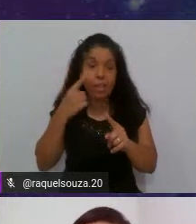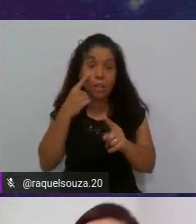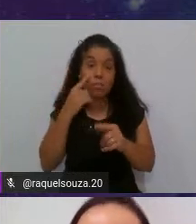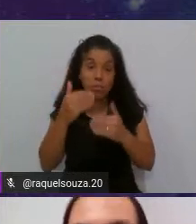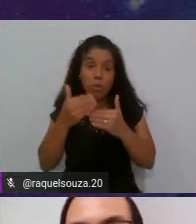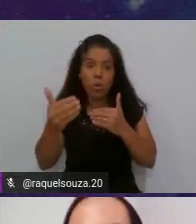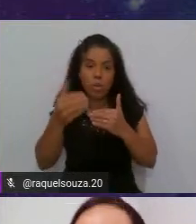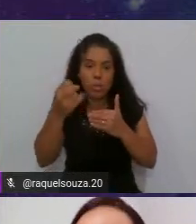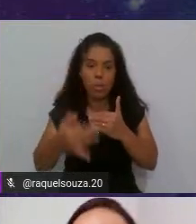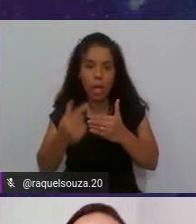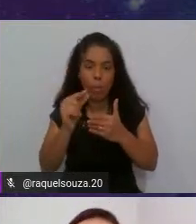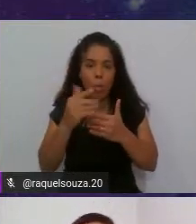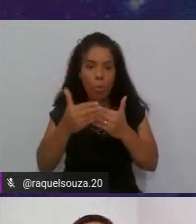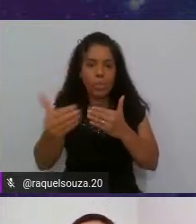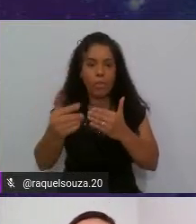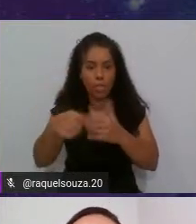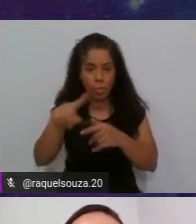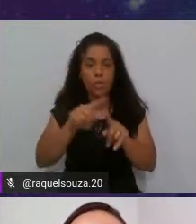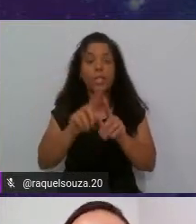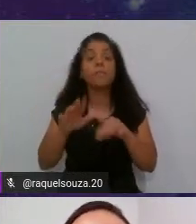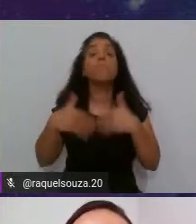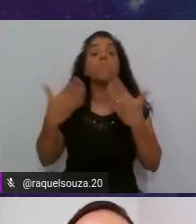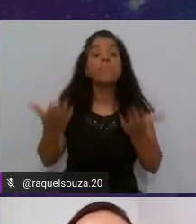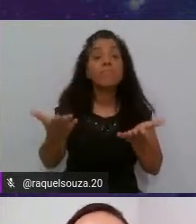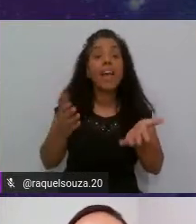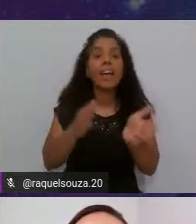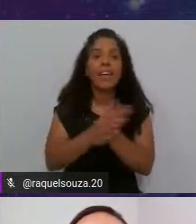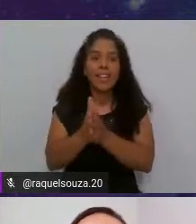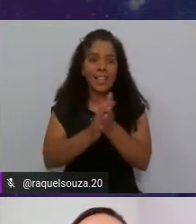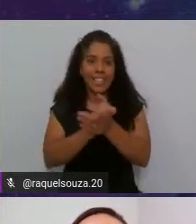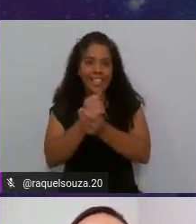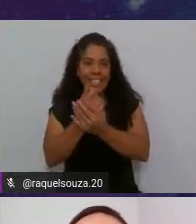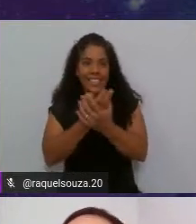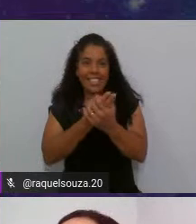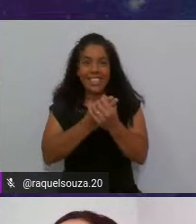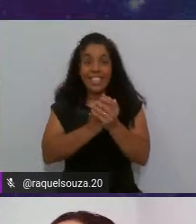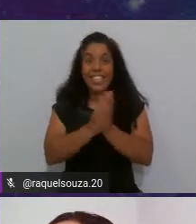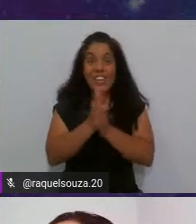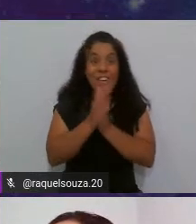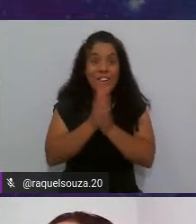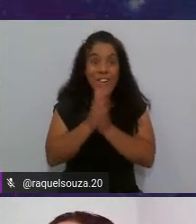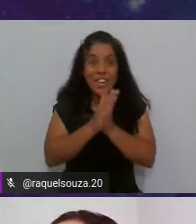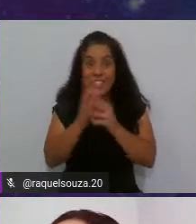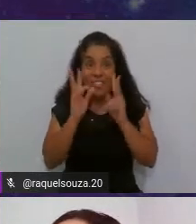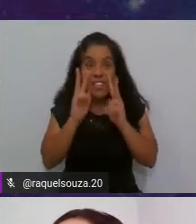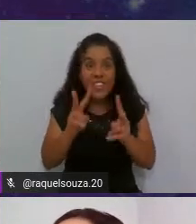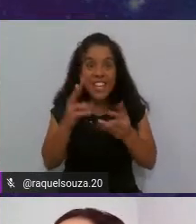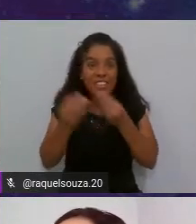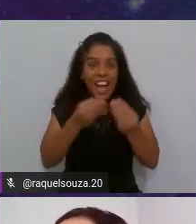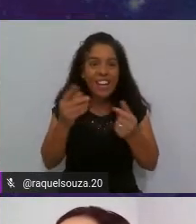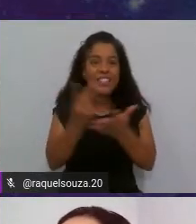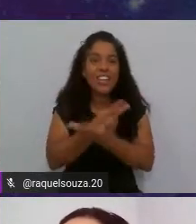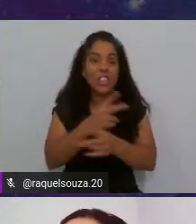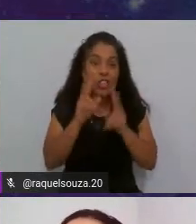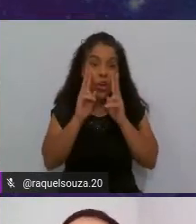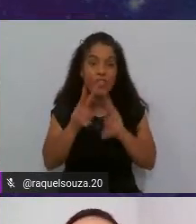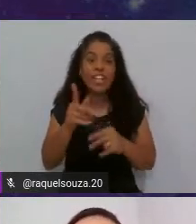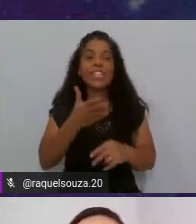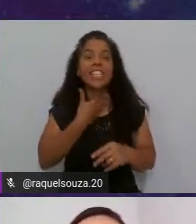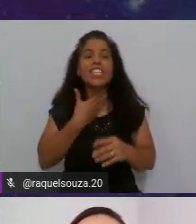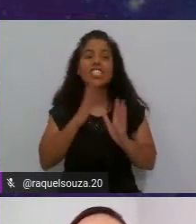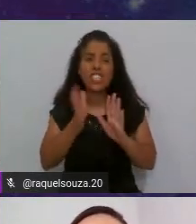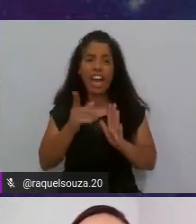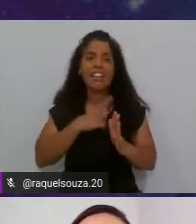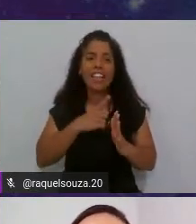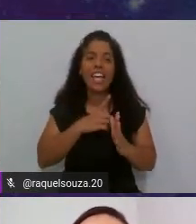pouco mais a vocês e aí quem está ansioso para verificar essa questão na frase estou vendo aqui que já tem